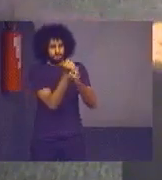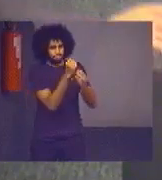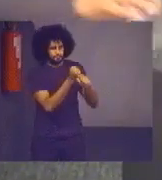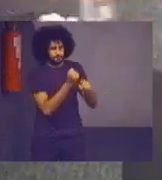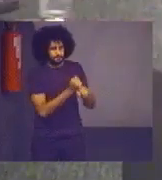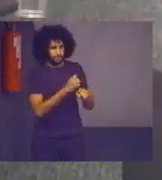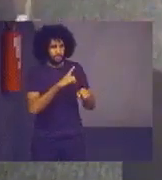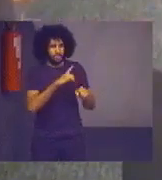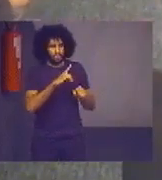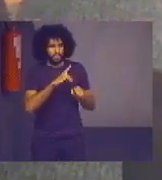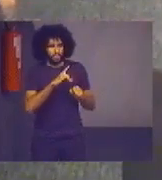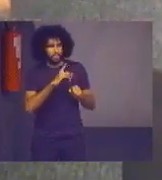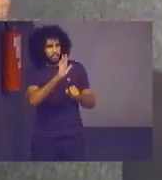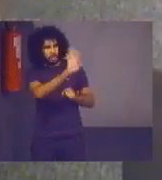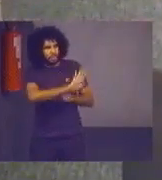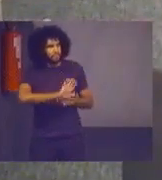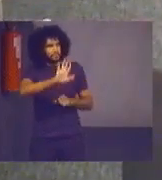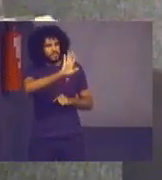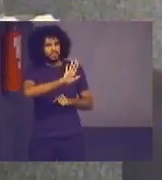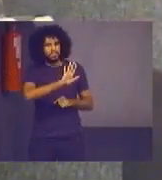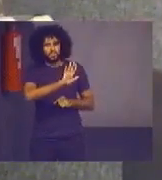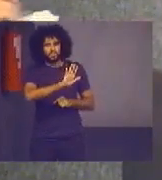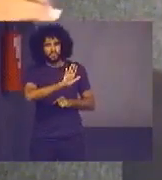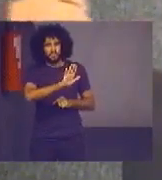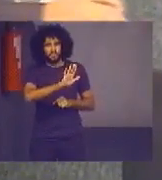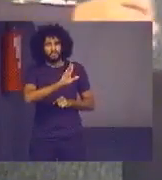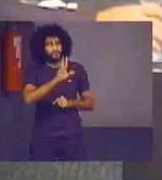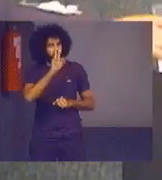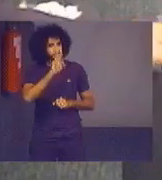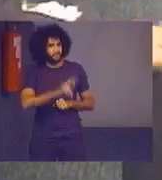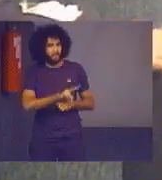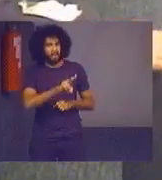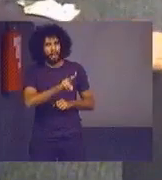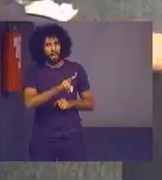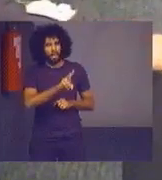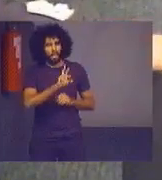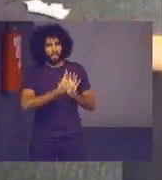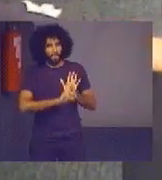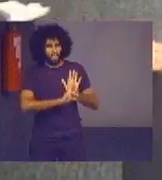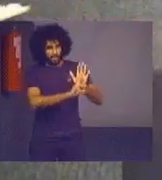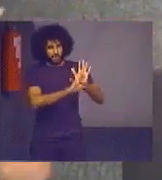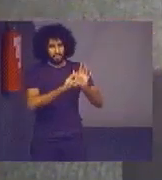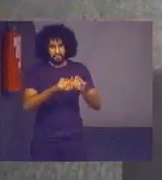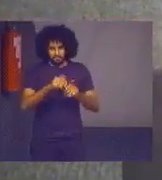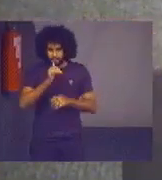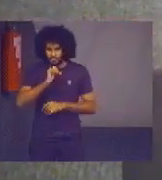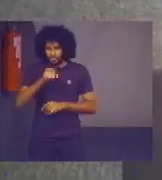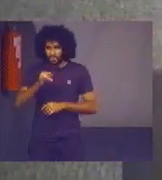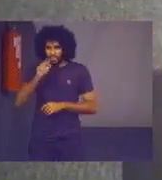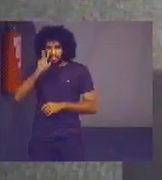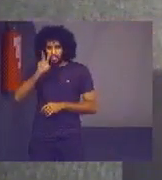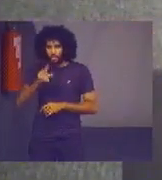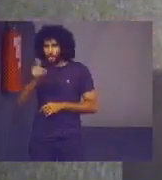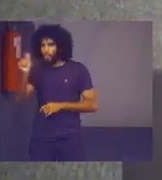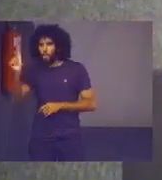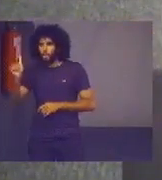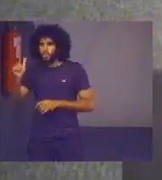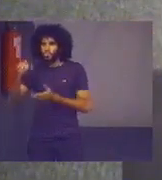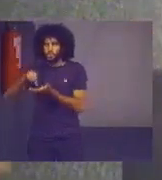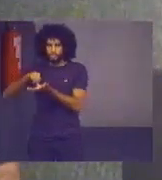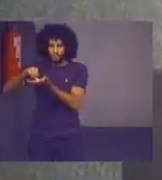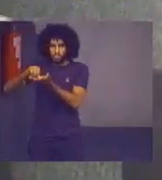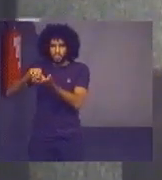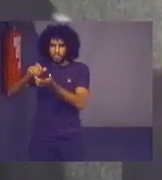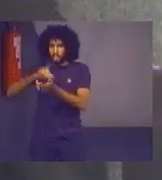panorama global do Poder Judiciário, que é uma referência, porque se a gente olhar para outros órgãos até de outros poderes, a gente não vai ter esse